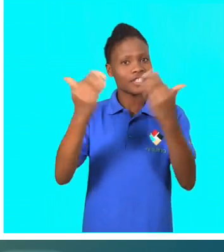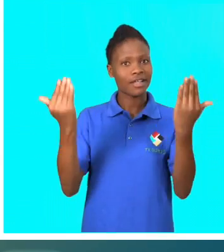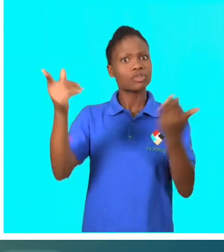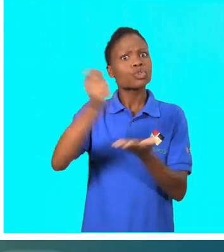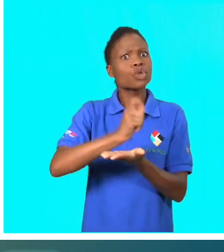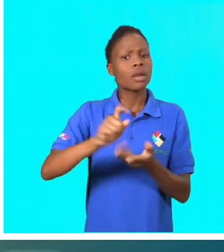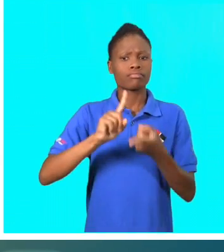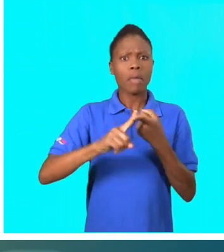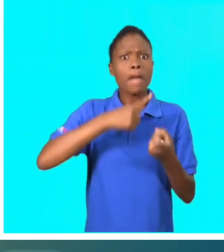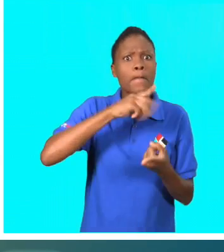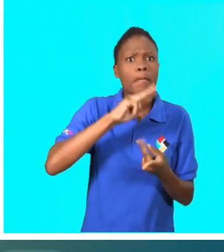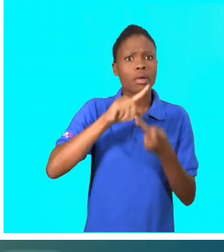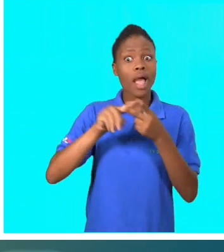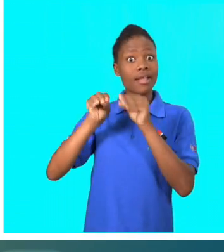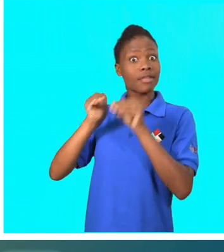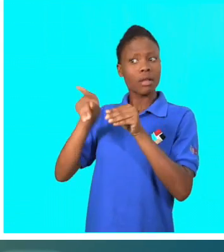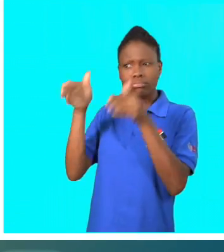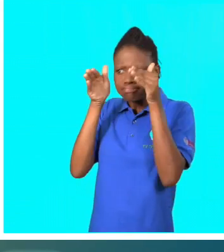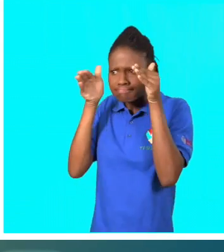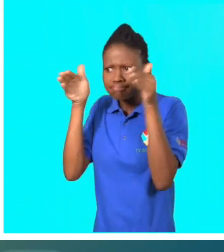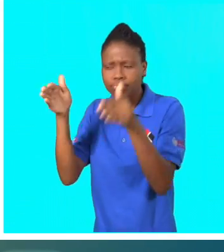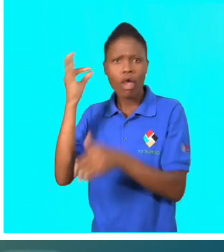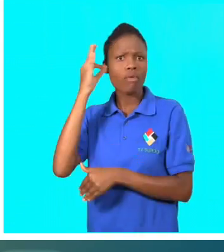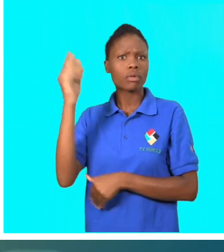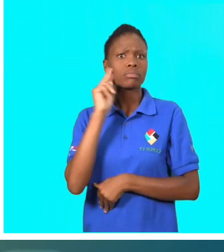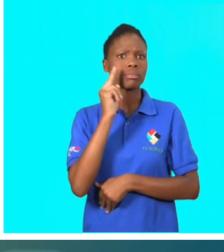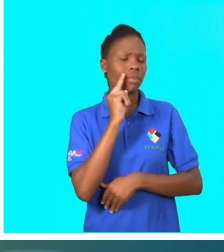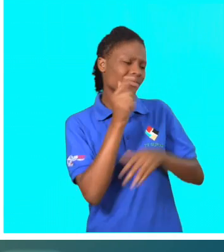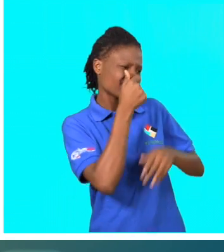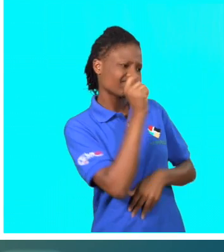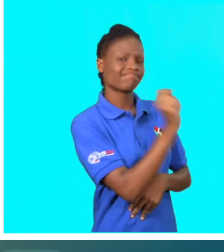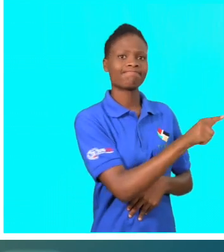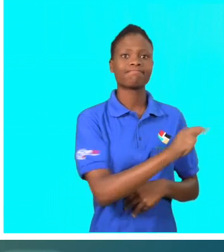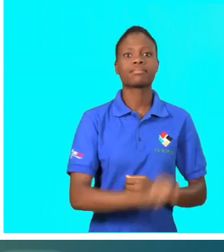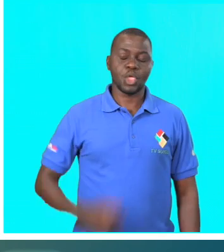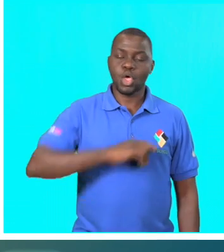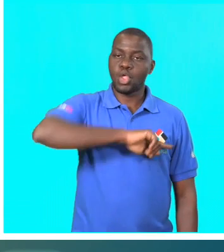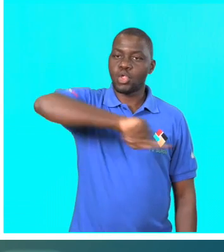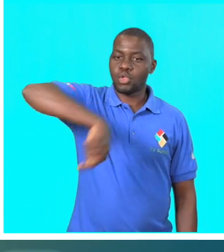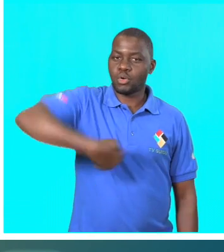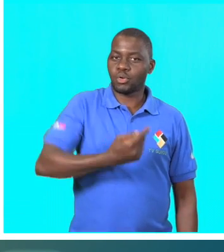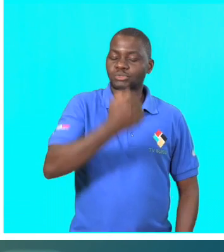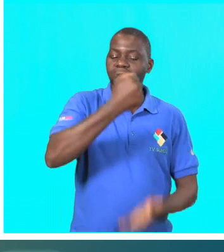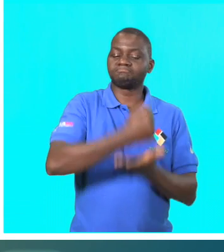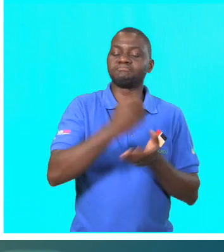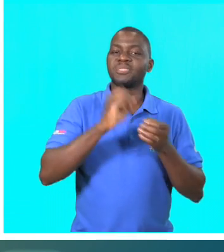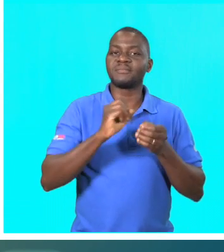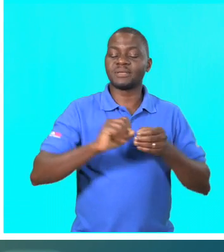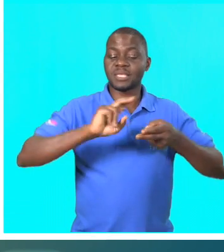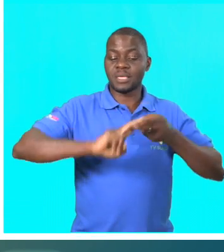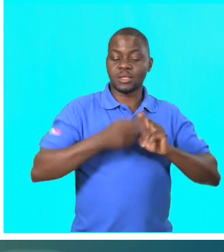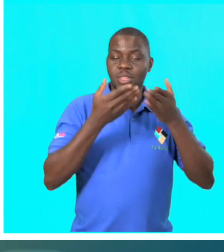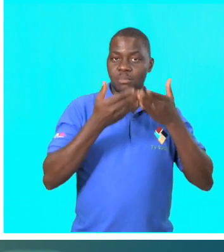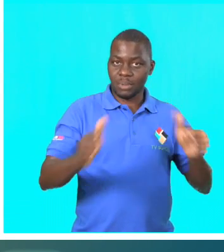oficial da abertura os pais encarregados de educação priorizassem outras escolas. Nós preferimos fazer a